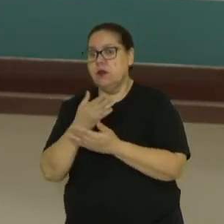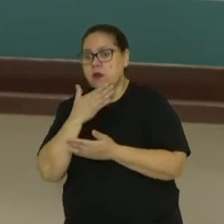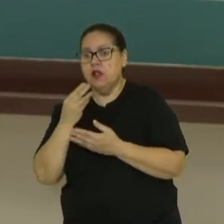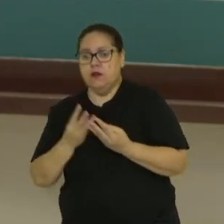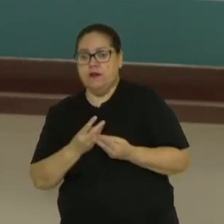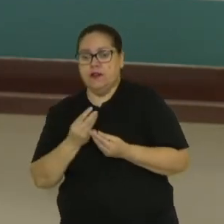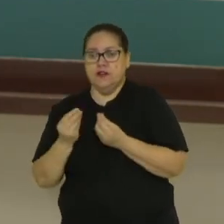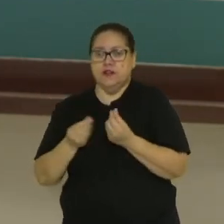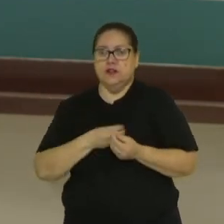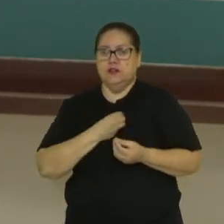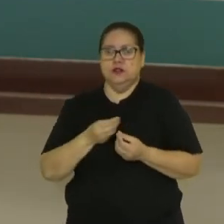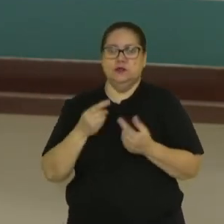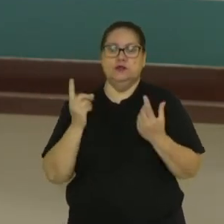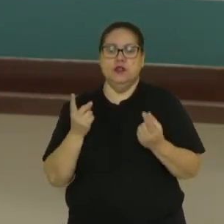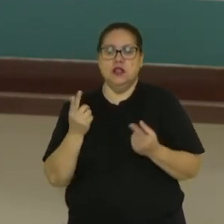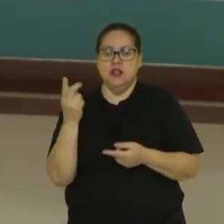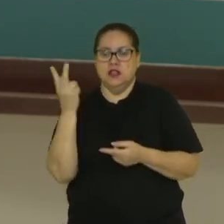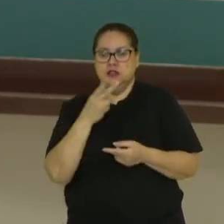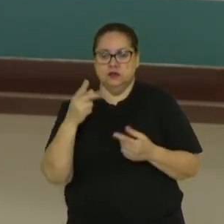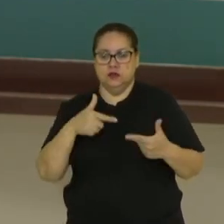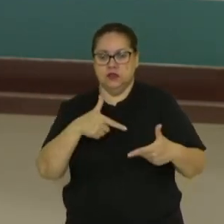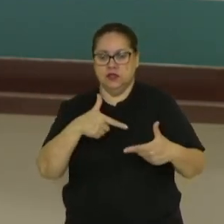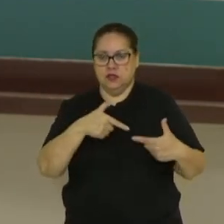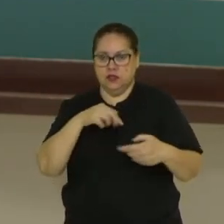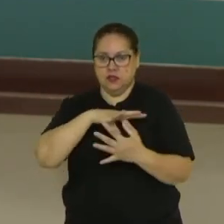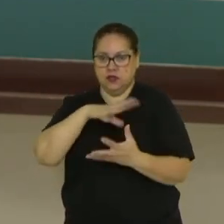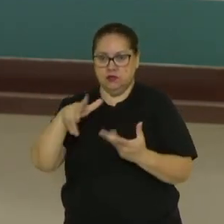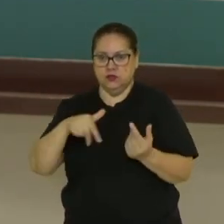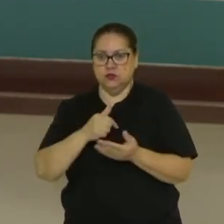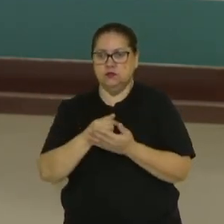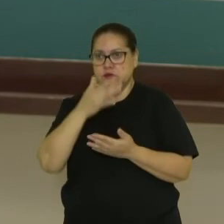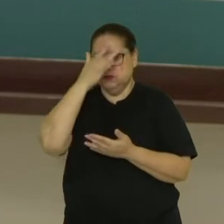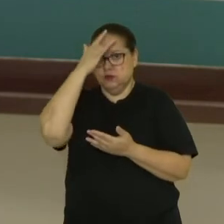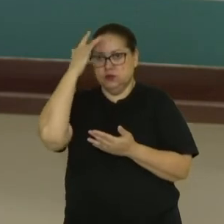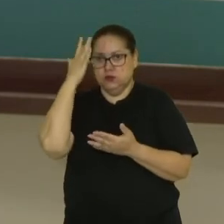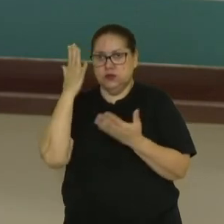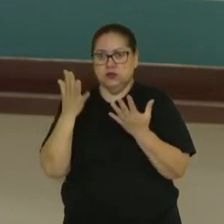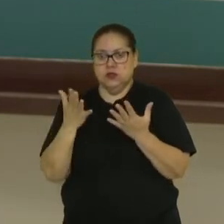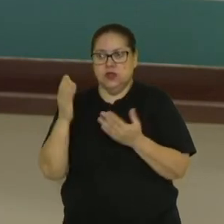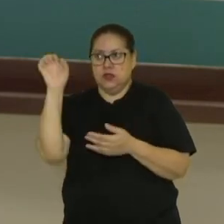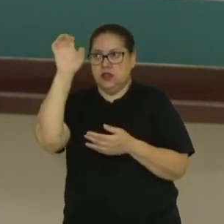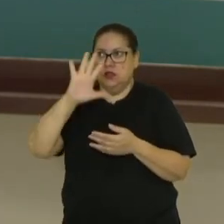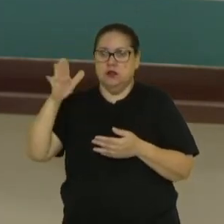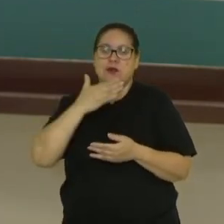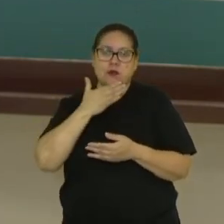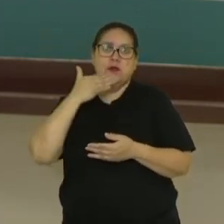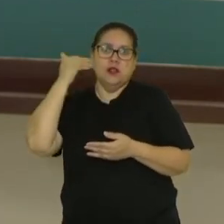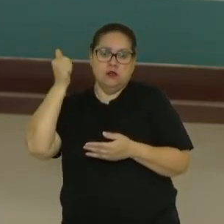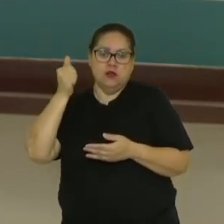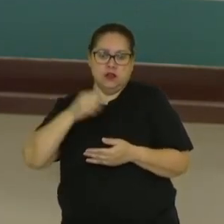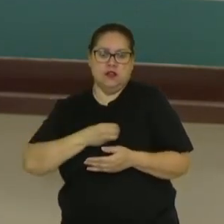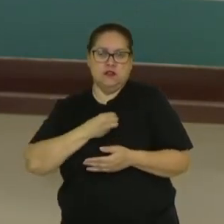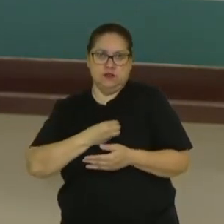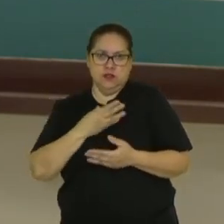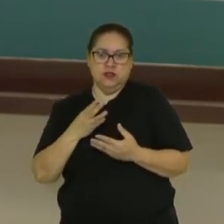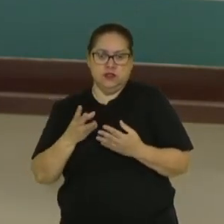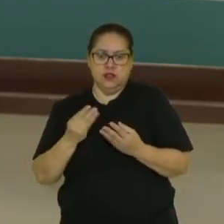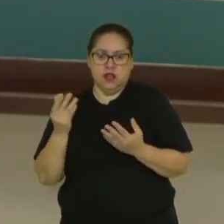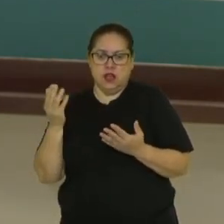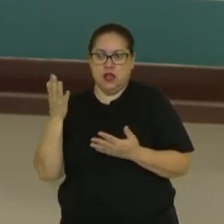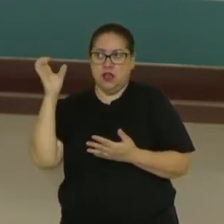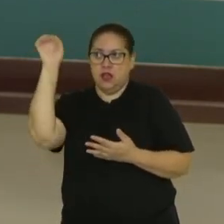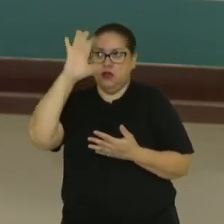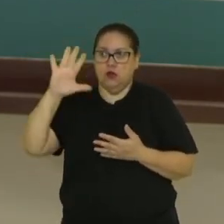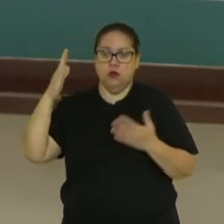de vida uma vez que após a Segunda Guerra Mundial, essas pessoas, então, na Europa melhoraram o padrão de vida e a Europa atualmente